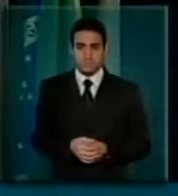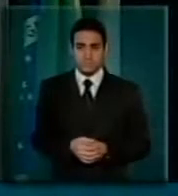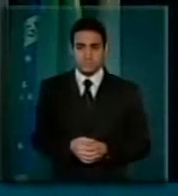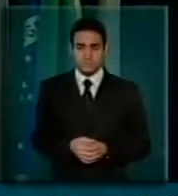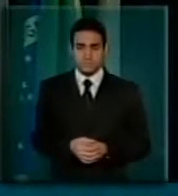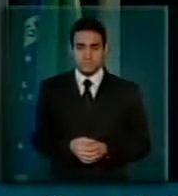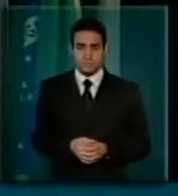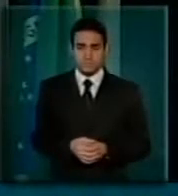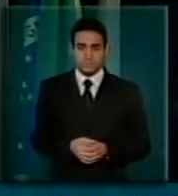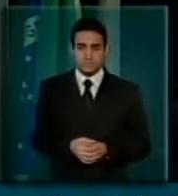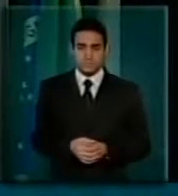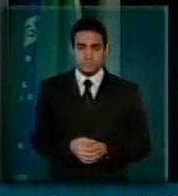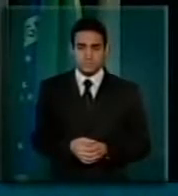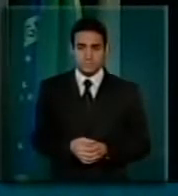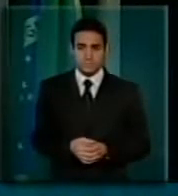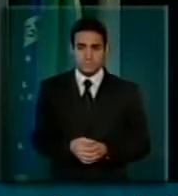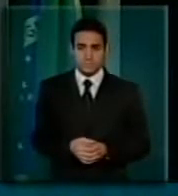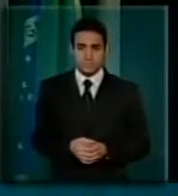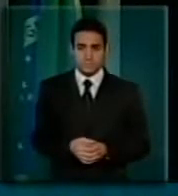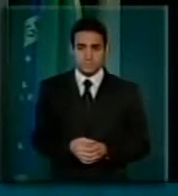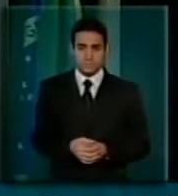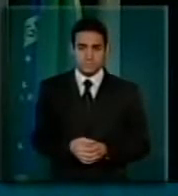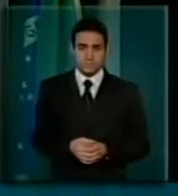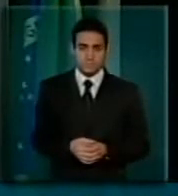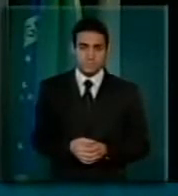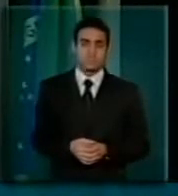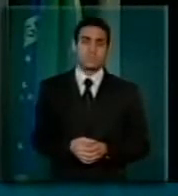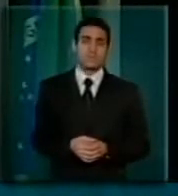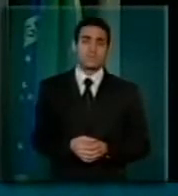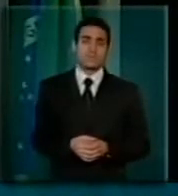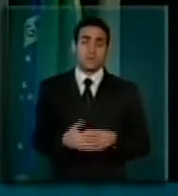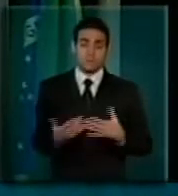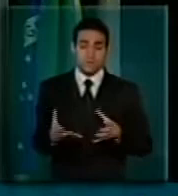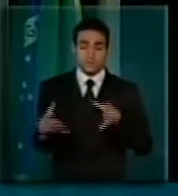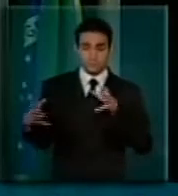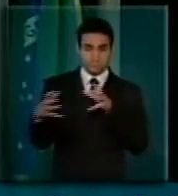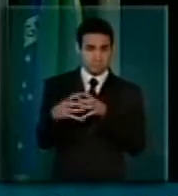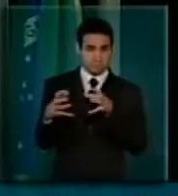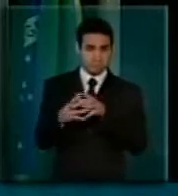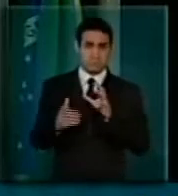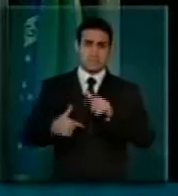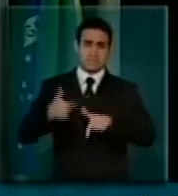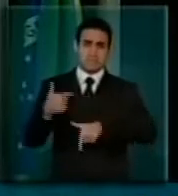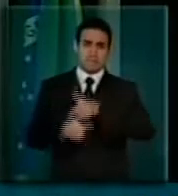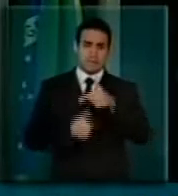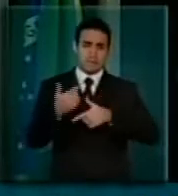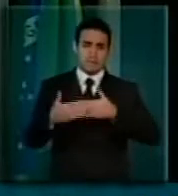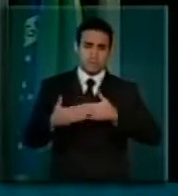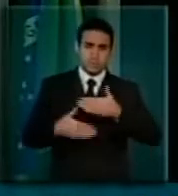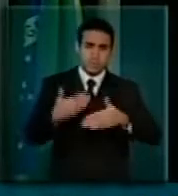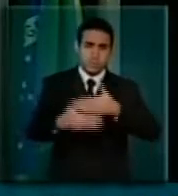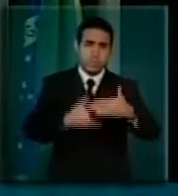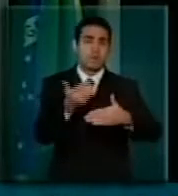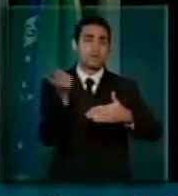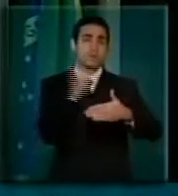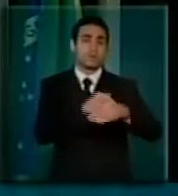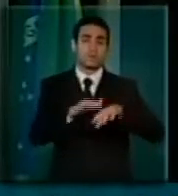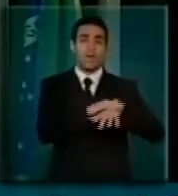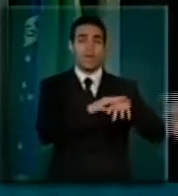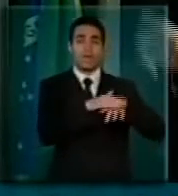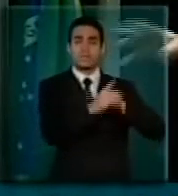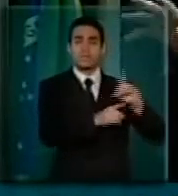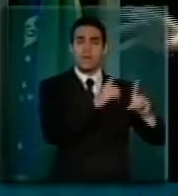E, nós avançamos e começamos a dialogar